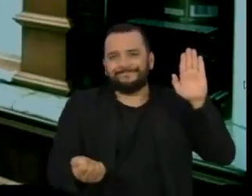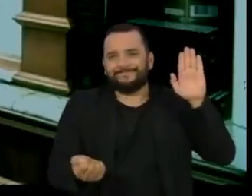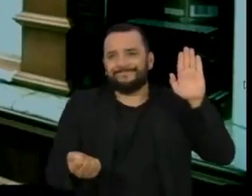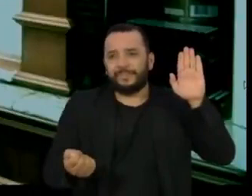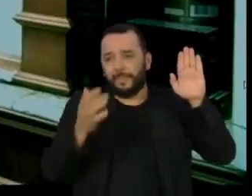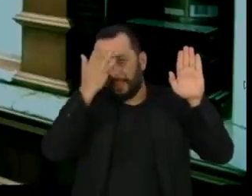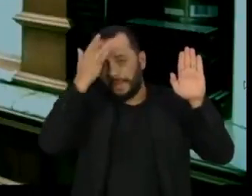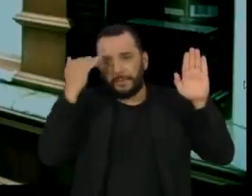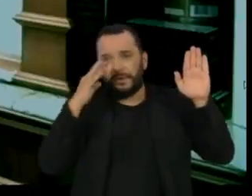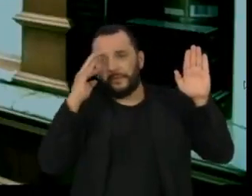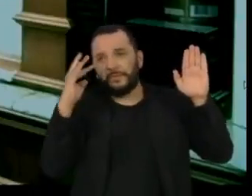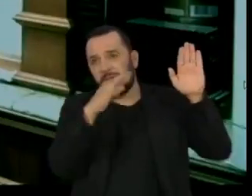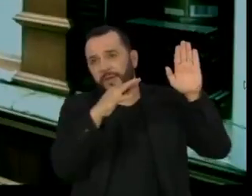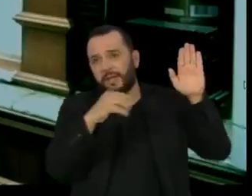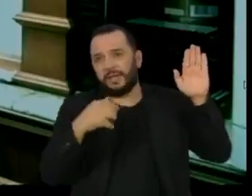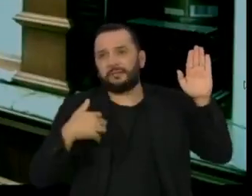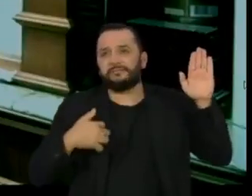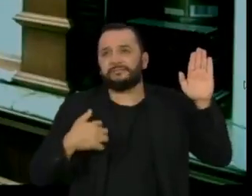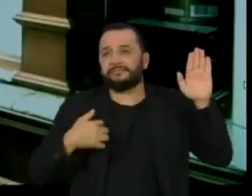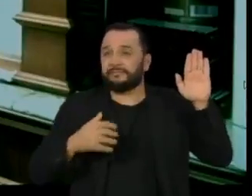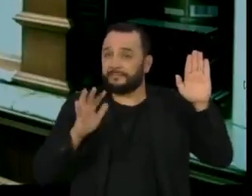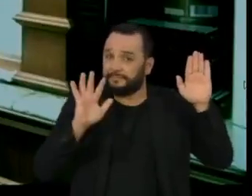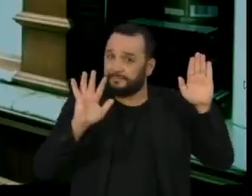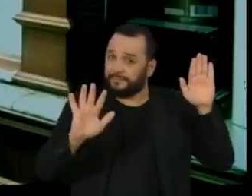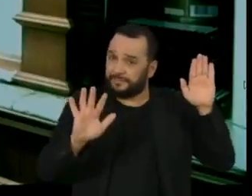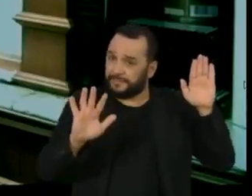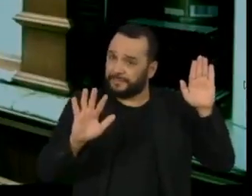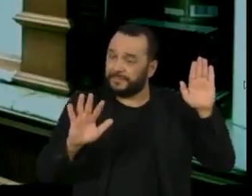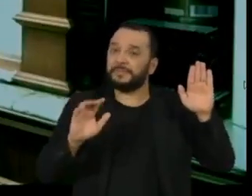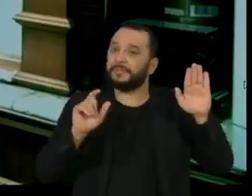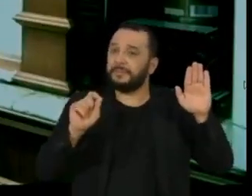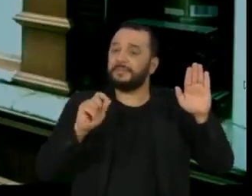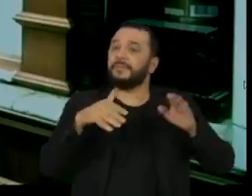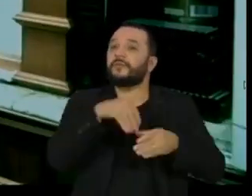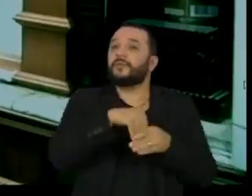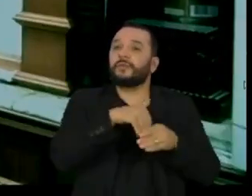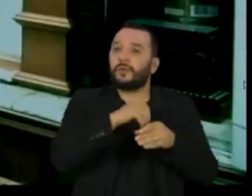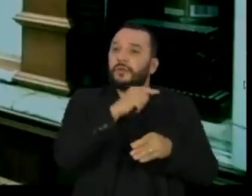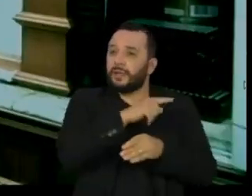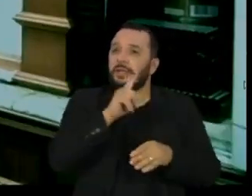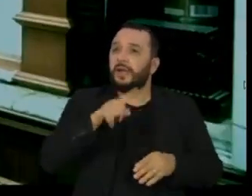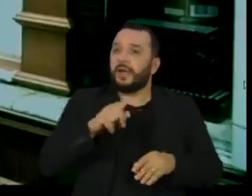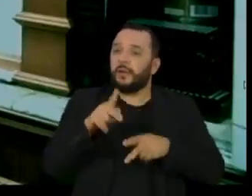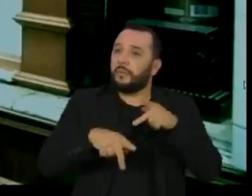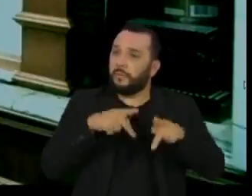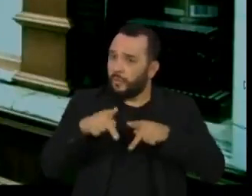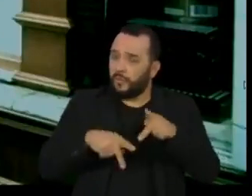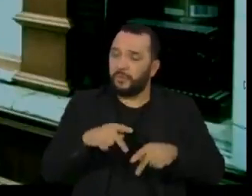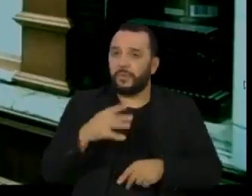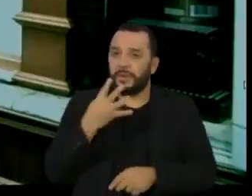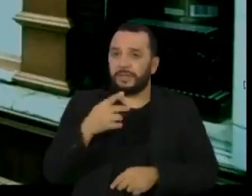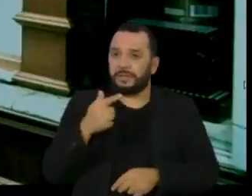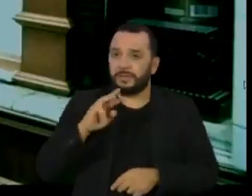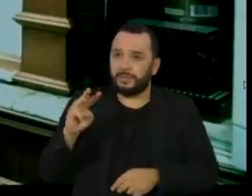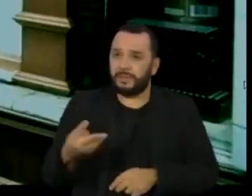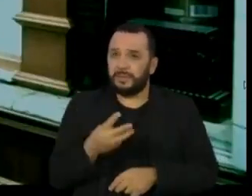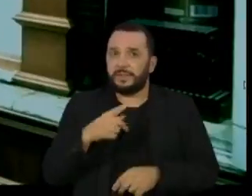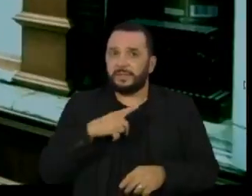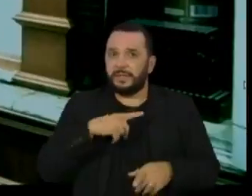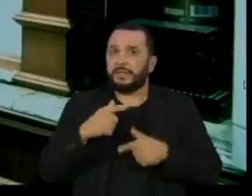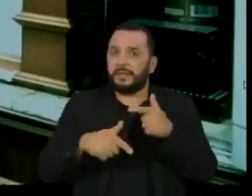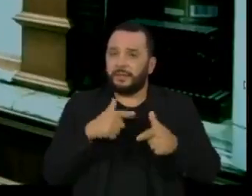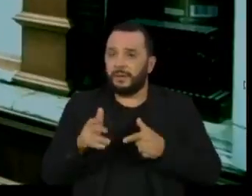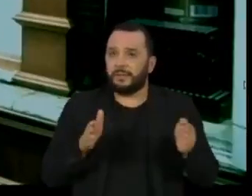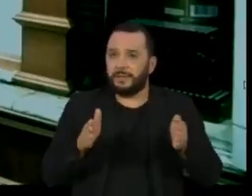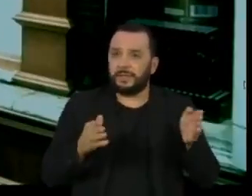repito, ele foi eleito com 47 milhões de votos, tem um mandato de quatro anos